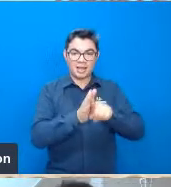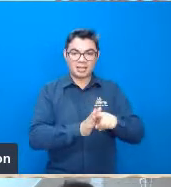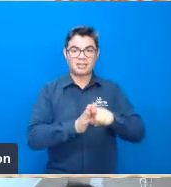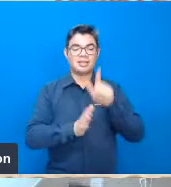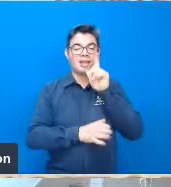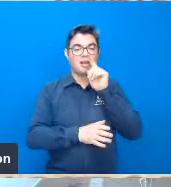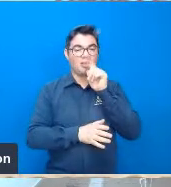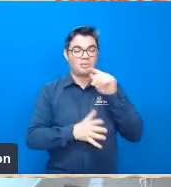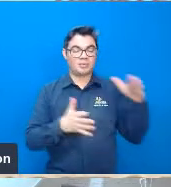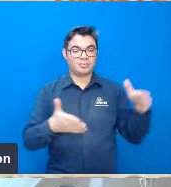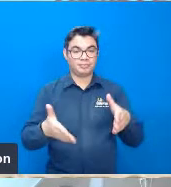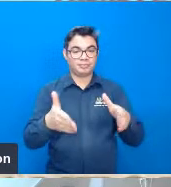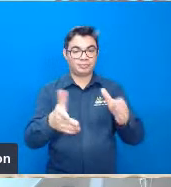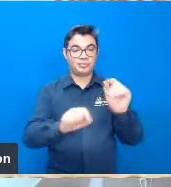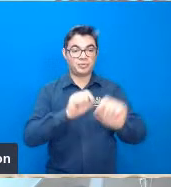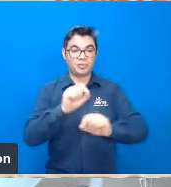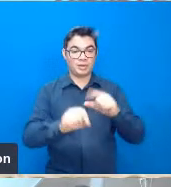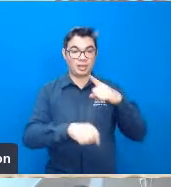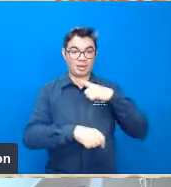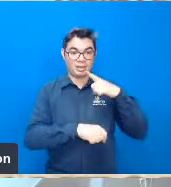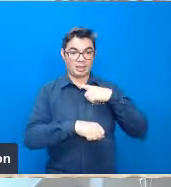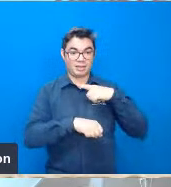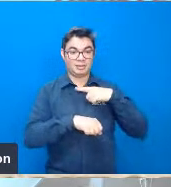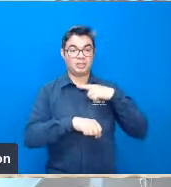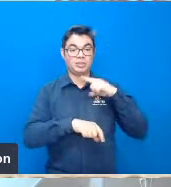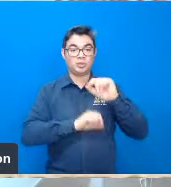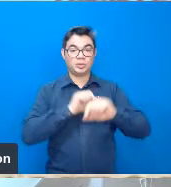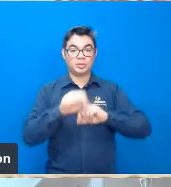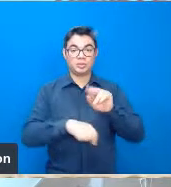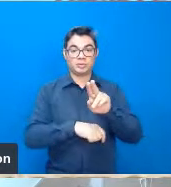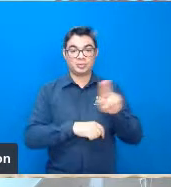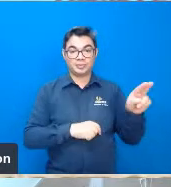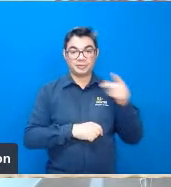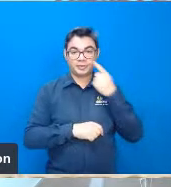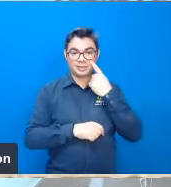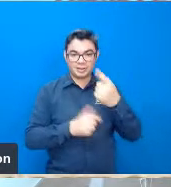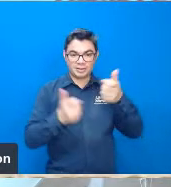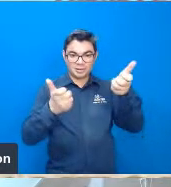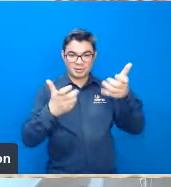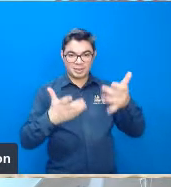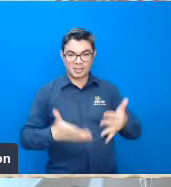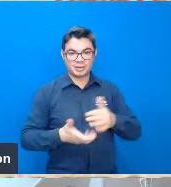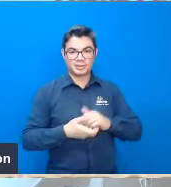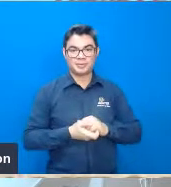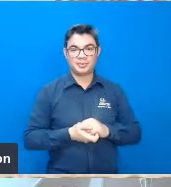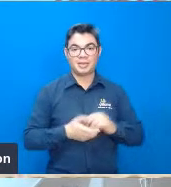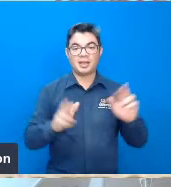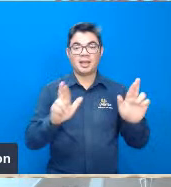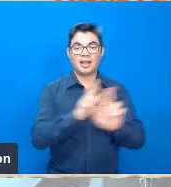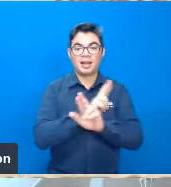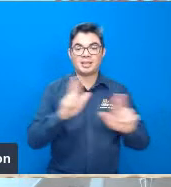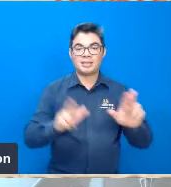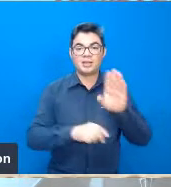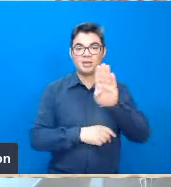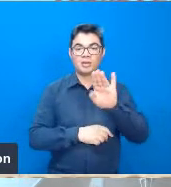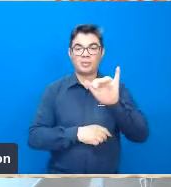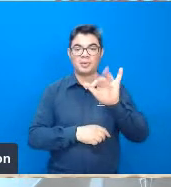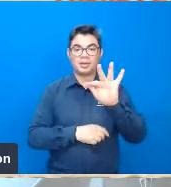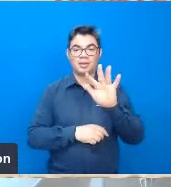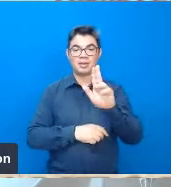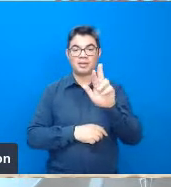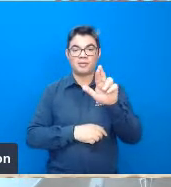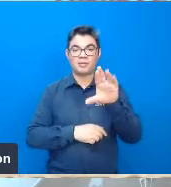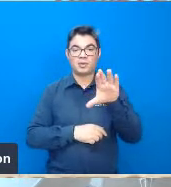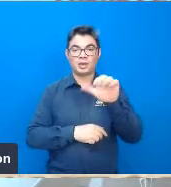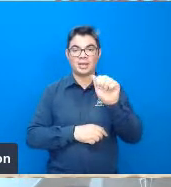exemplo existe um índice lá chamado eu trouxe aqui como exemplo a chamada relação de bifurcação quer dizer você